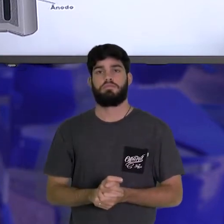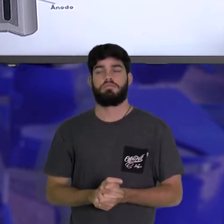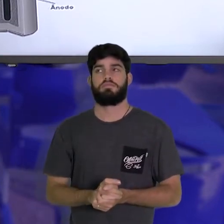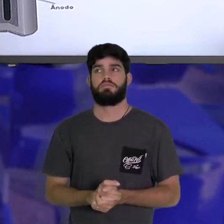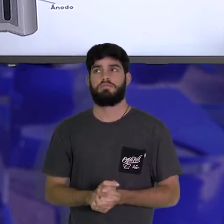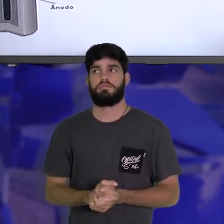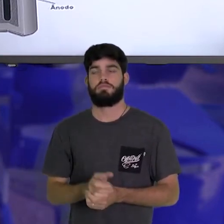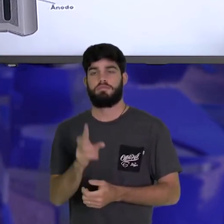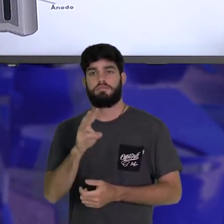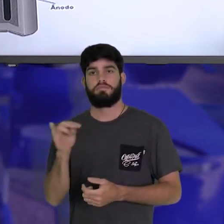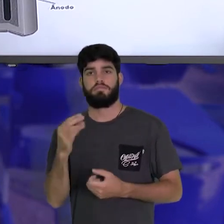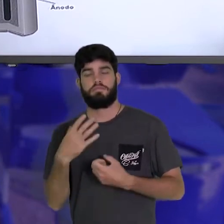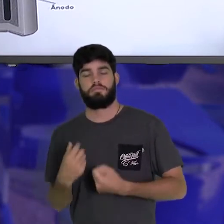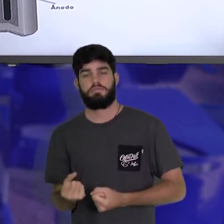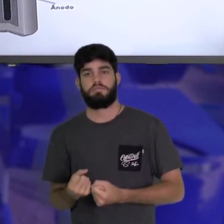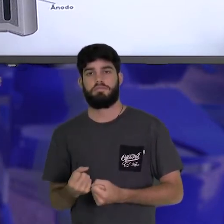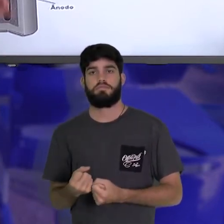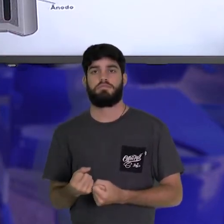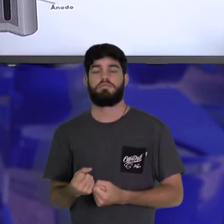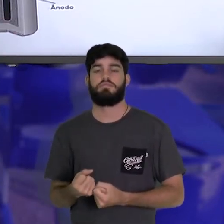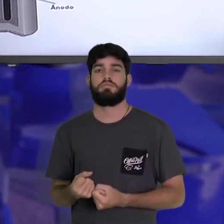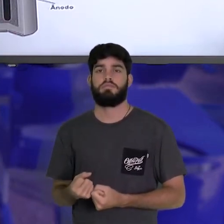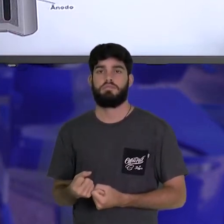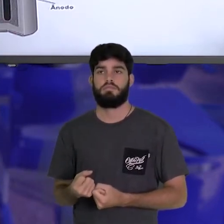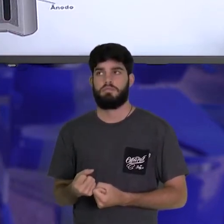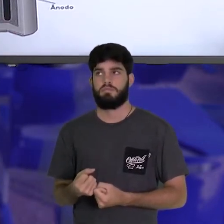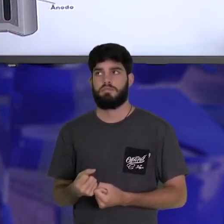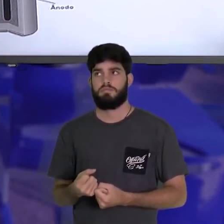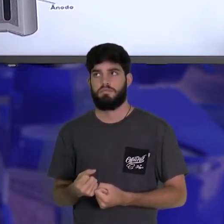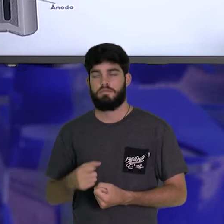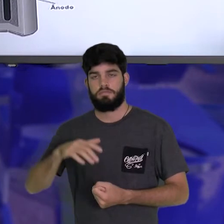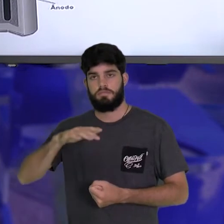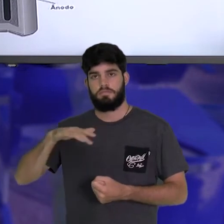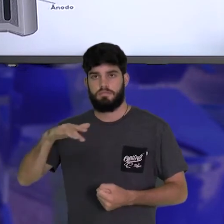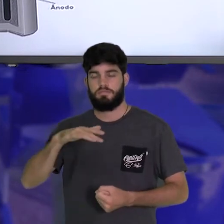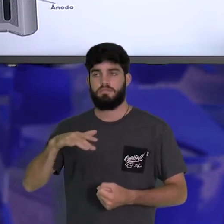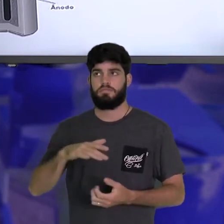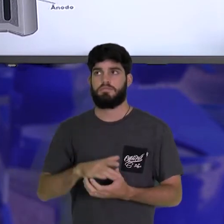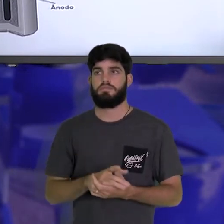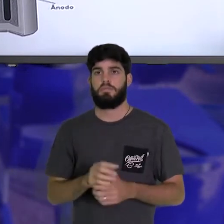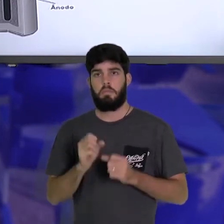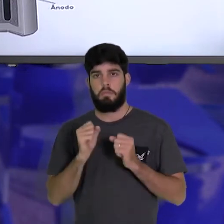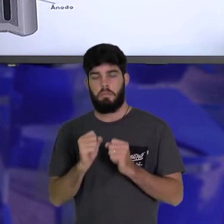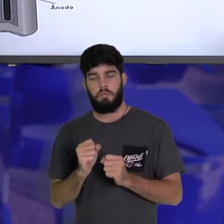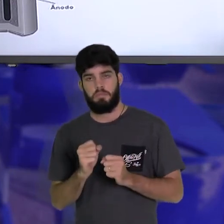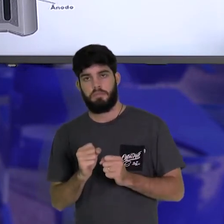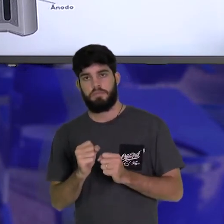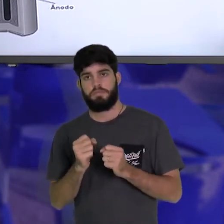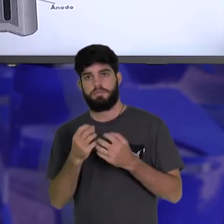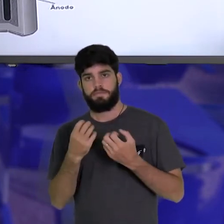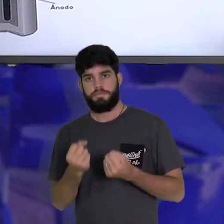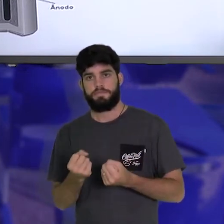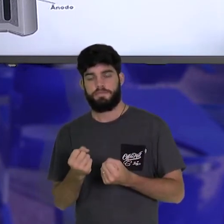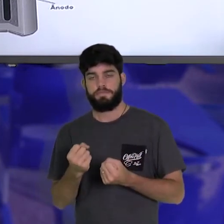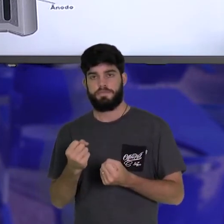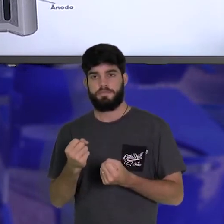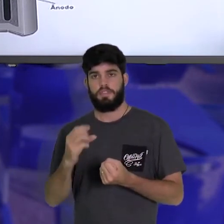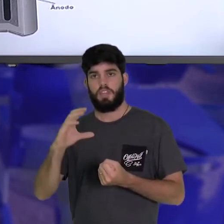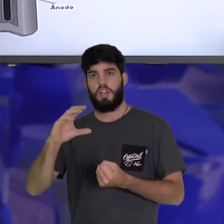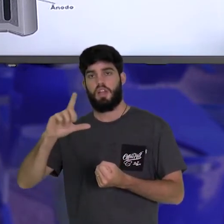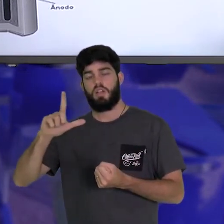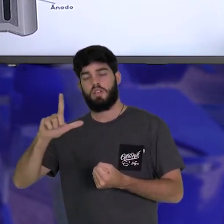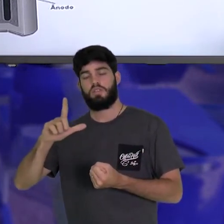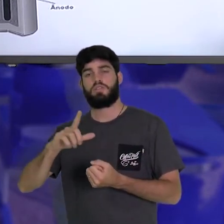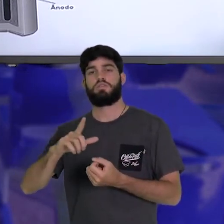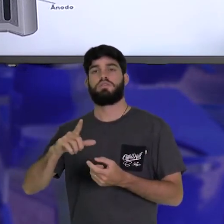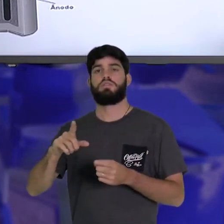vão ser recebidos aqui, pelo dióxido de manganês. Aqui é o meio, que possibilita, esse recebimento, que é o cloreto de amônio, e o cloreto